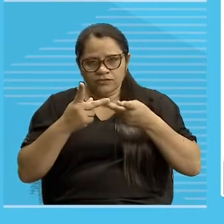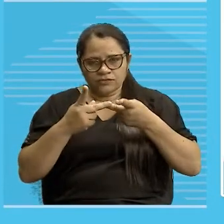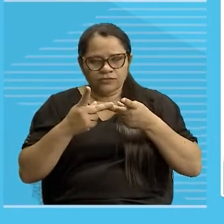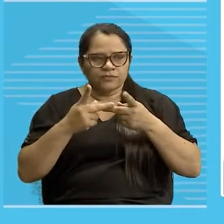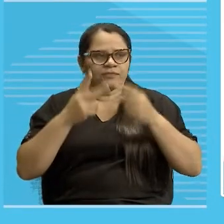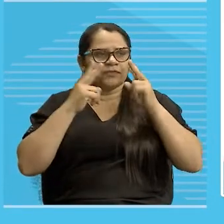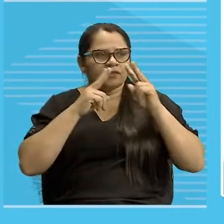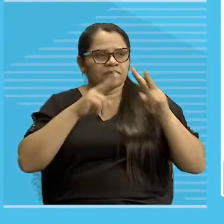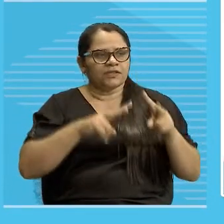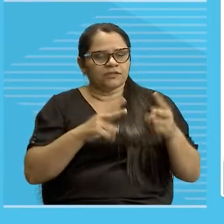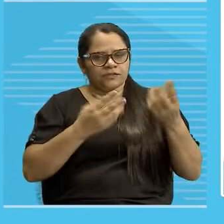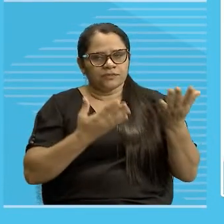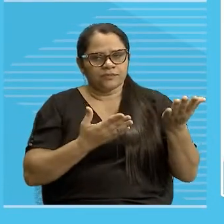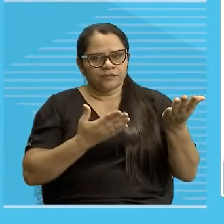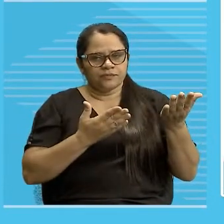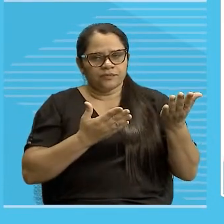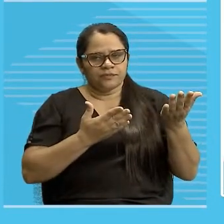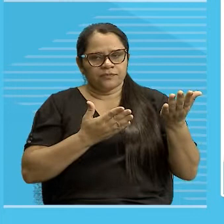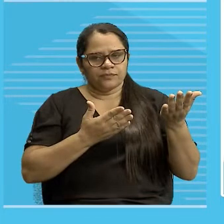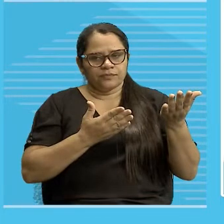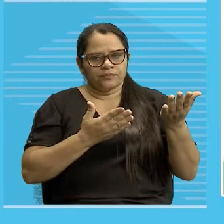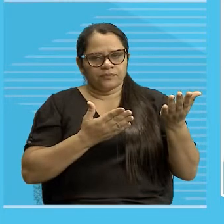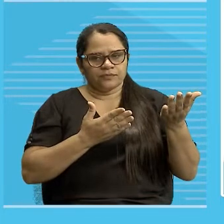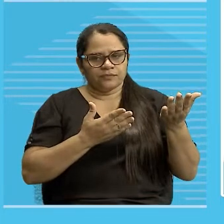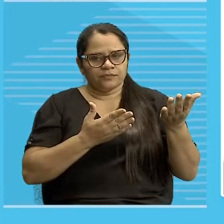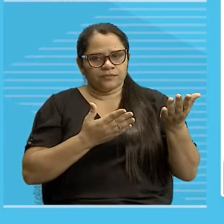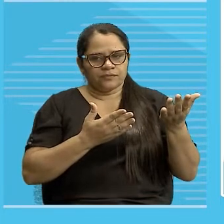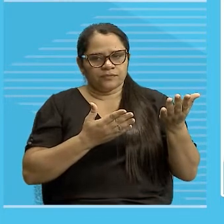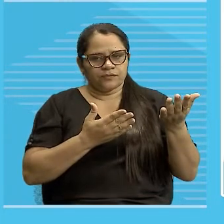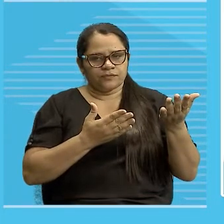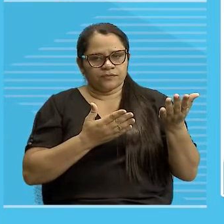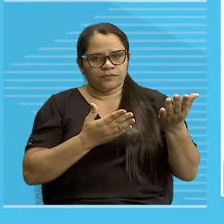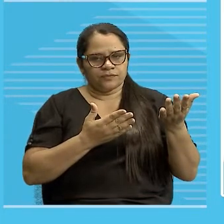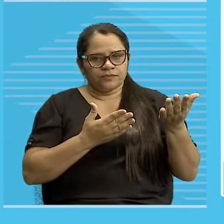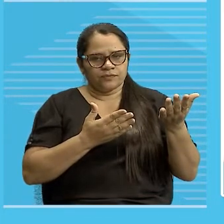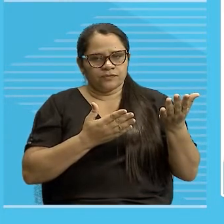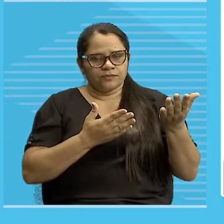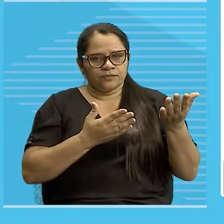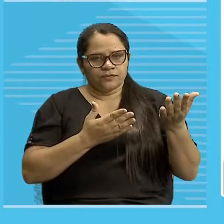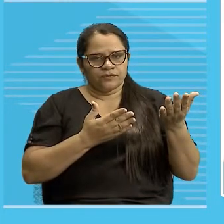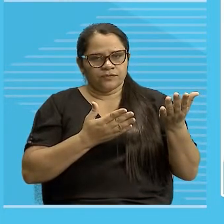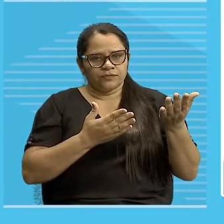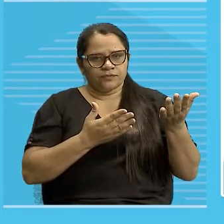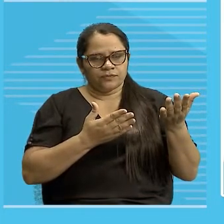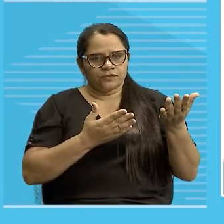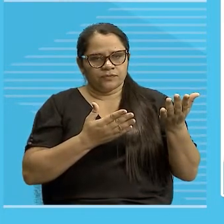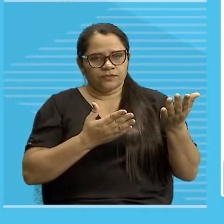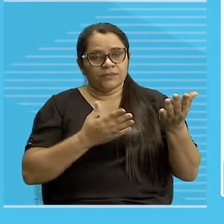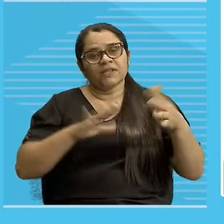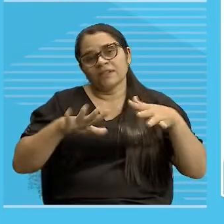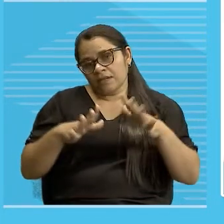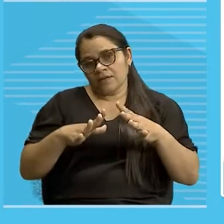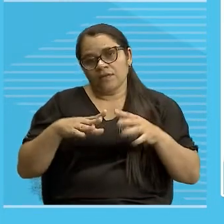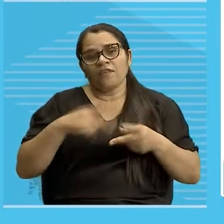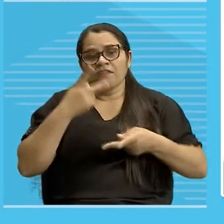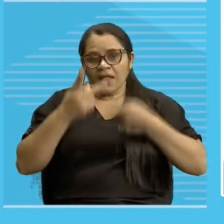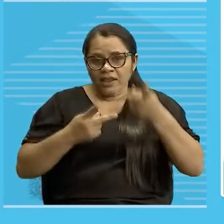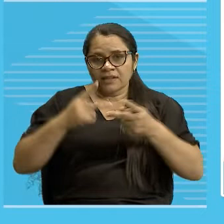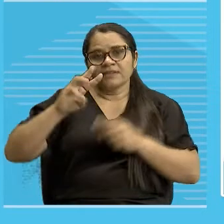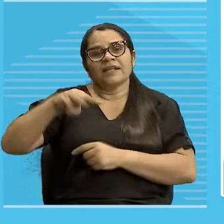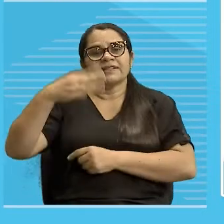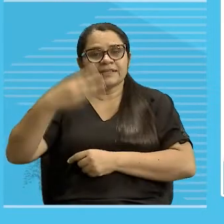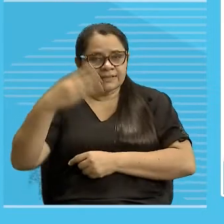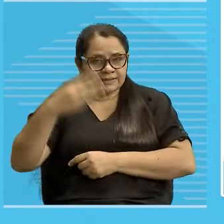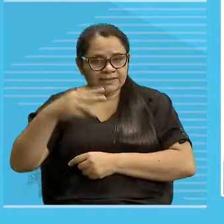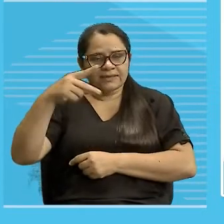Vou botar aqui. Terceira pessoa. Ou seja, vou fazer